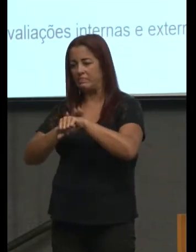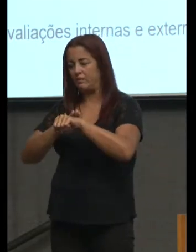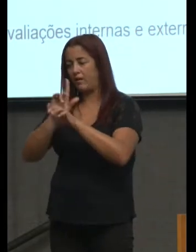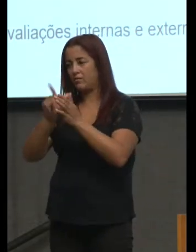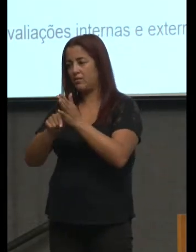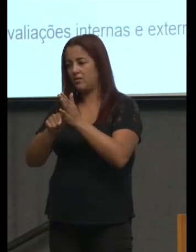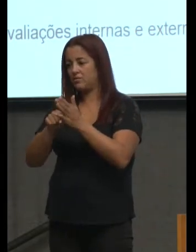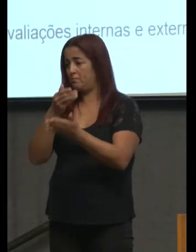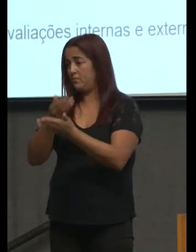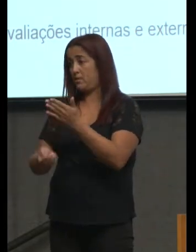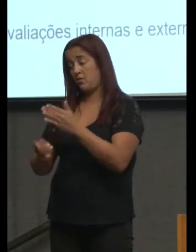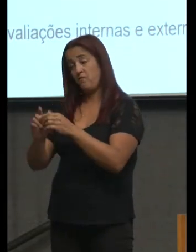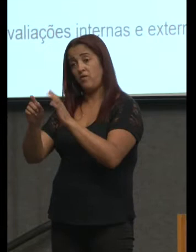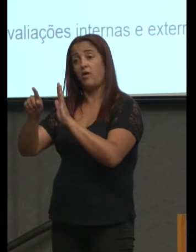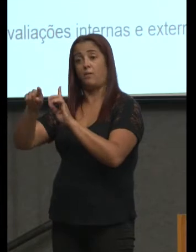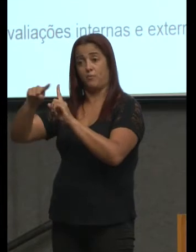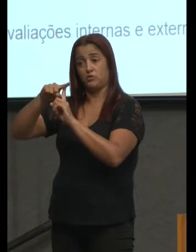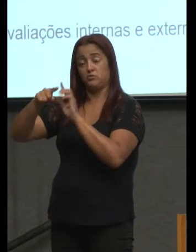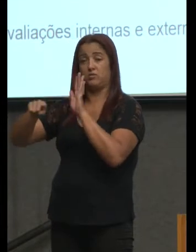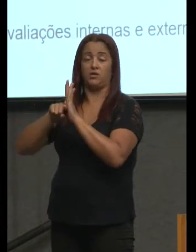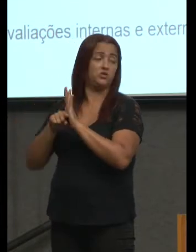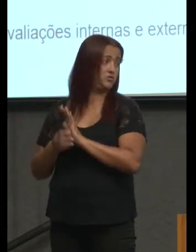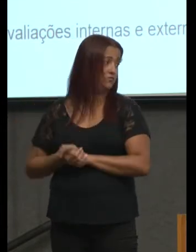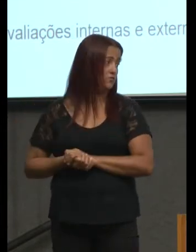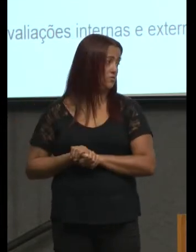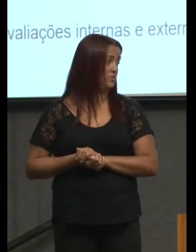a Bernadette